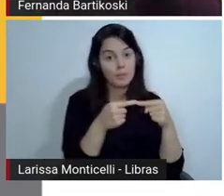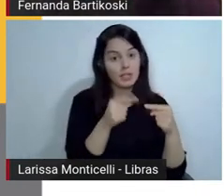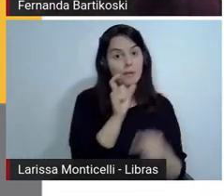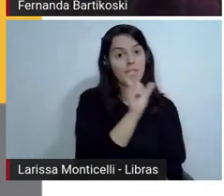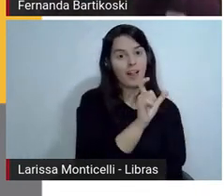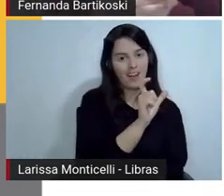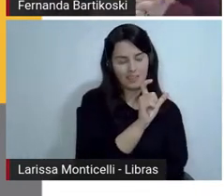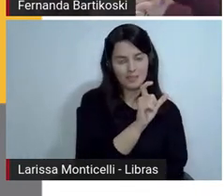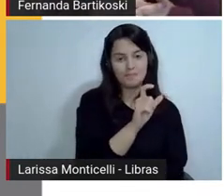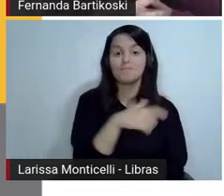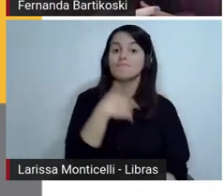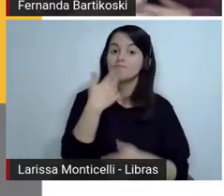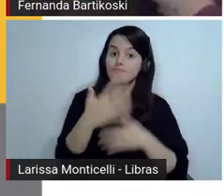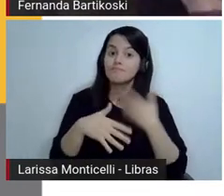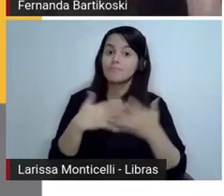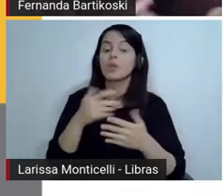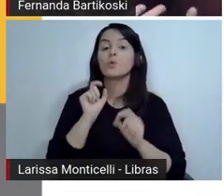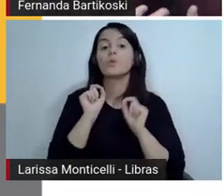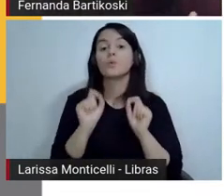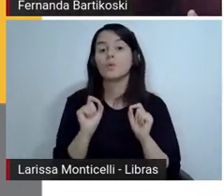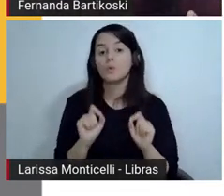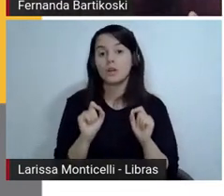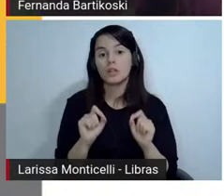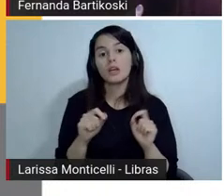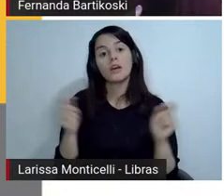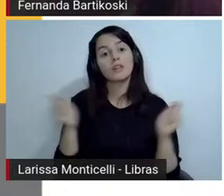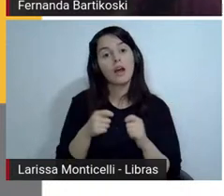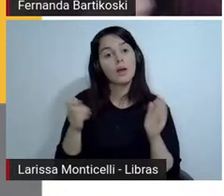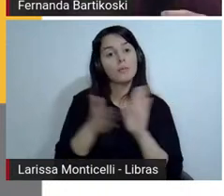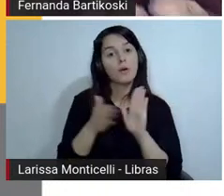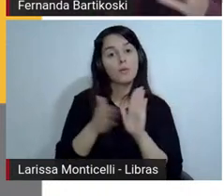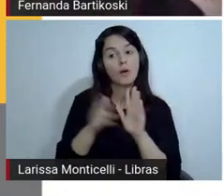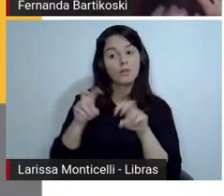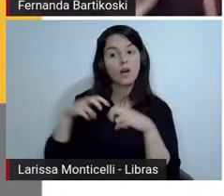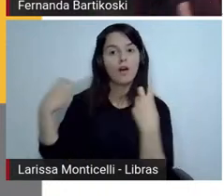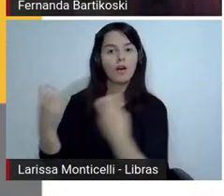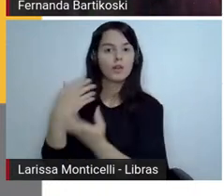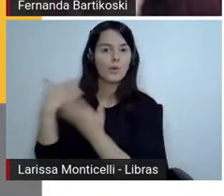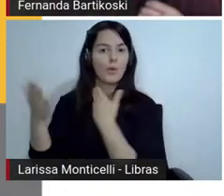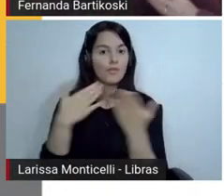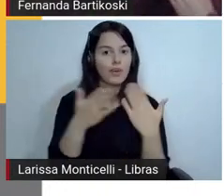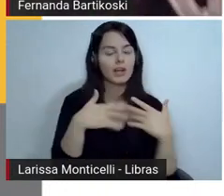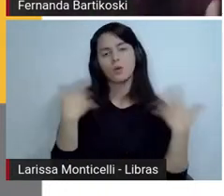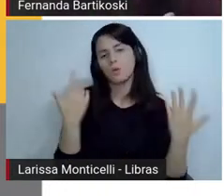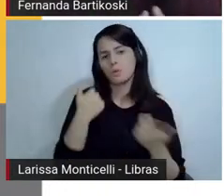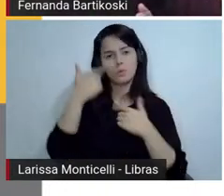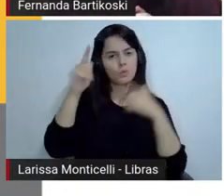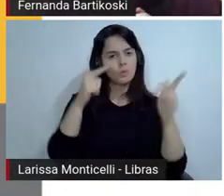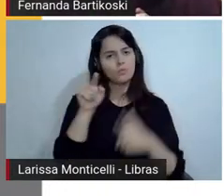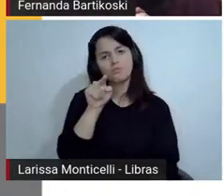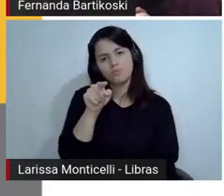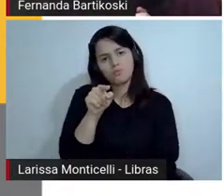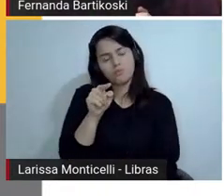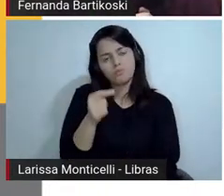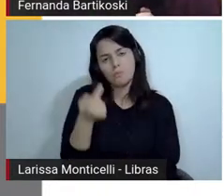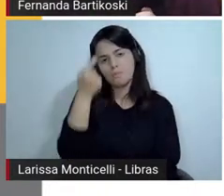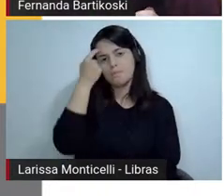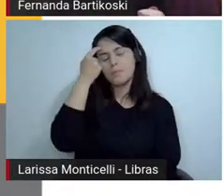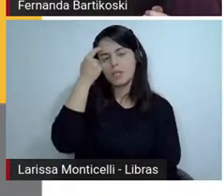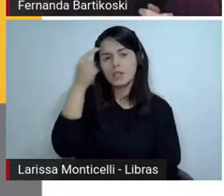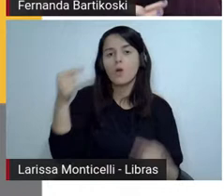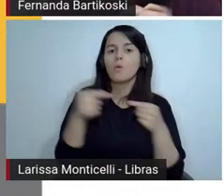e depois propor uma roda de conversa ou uma outra forma que vocês acham mais oportuna para a sala de aula